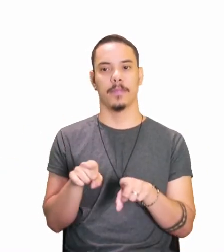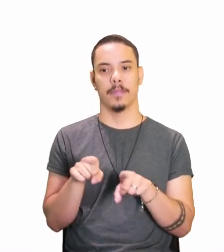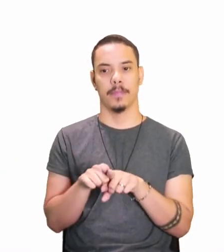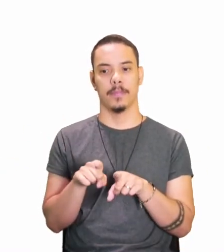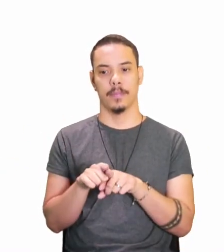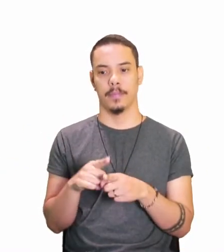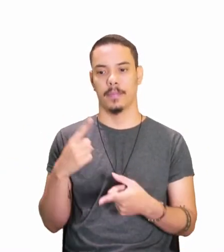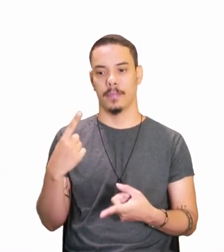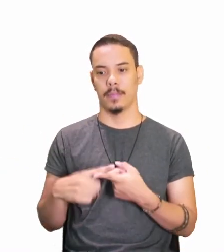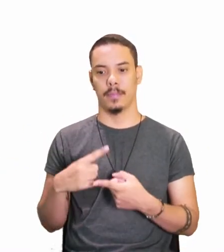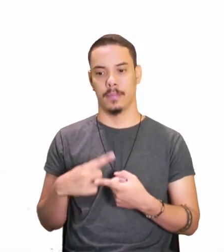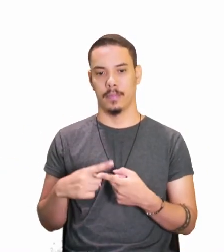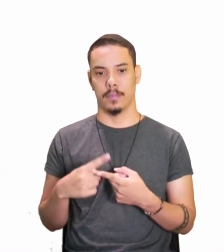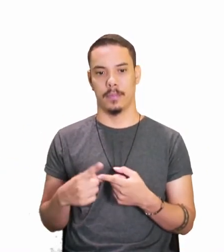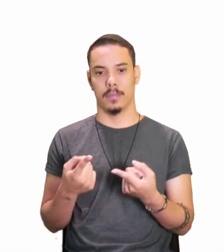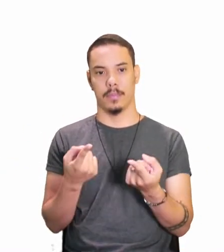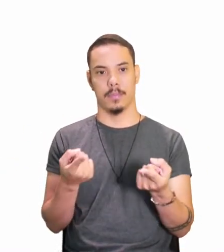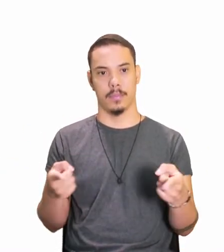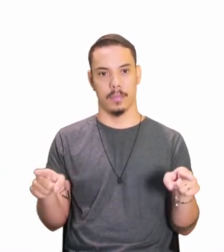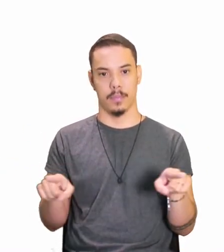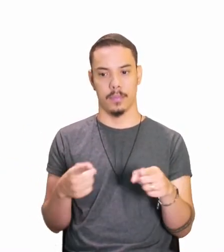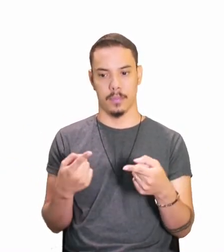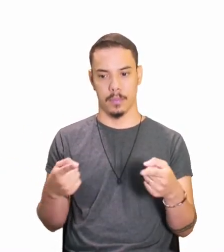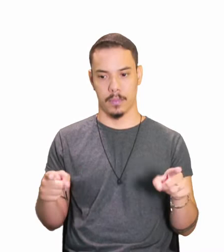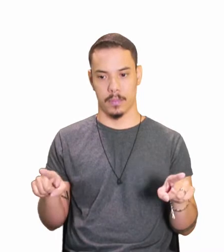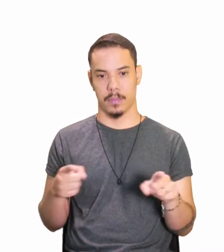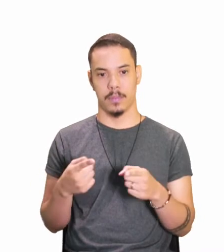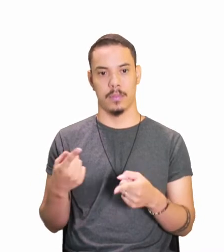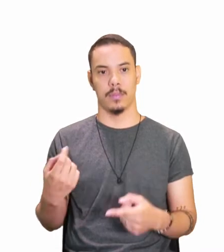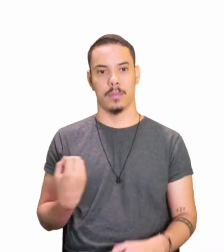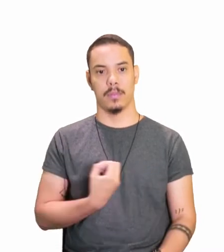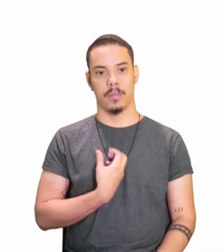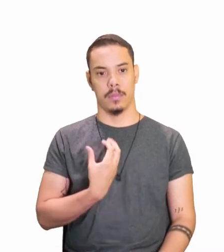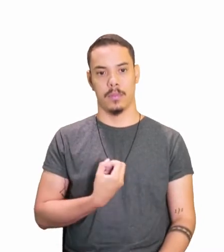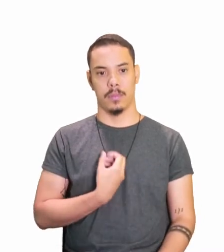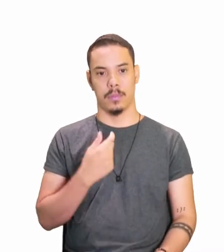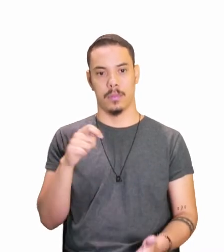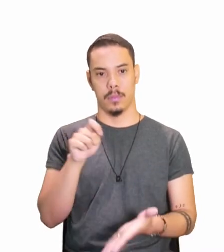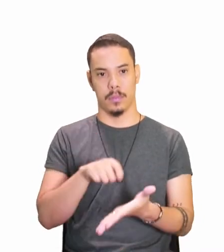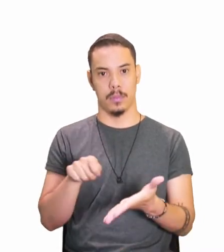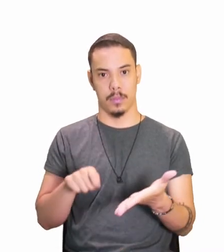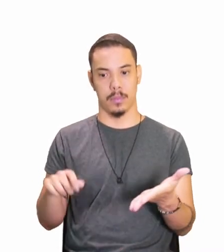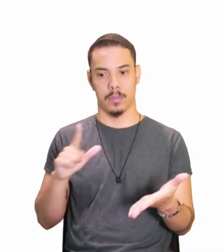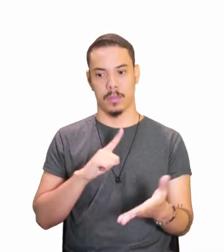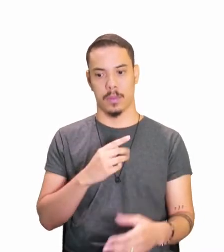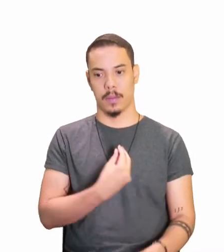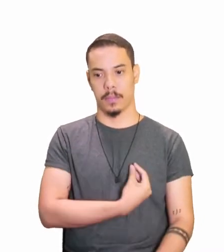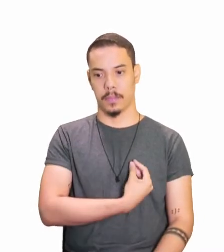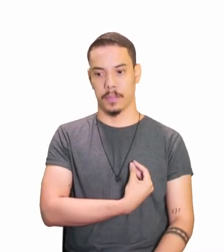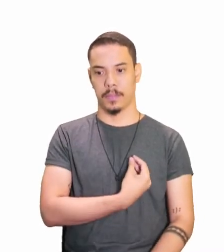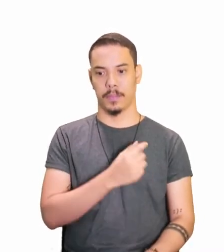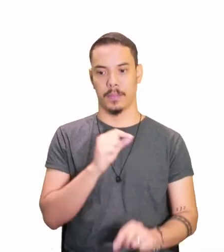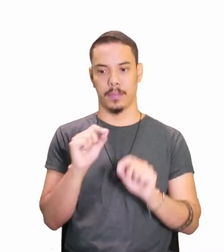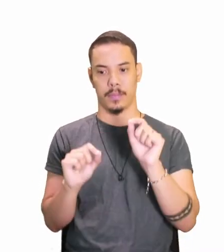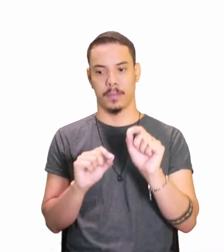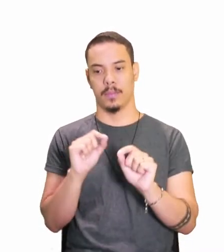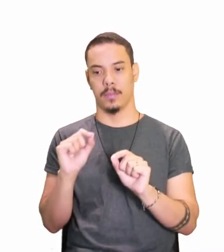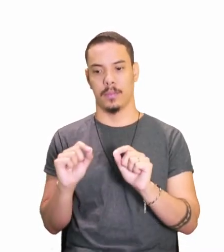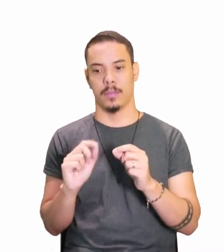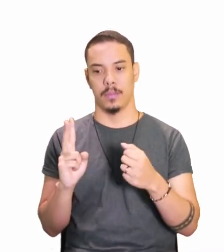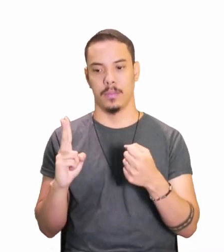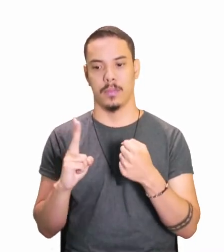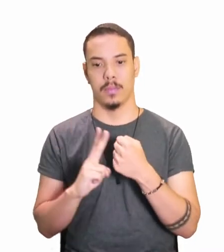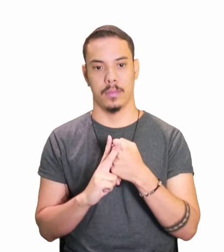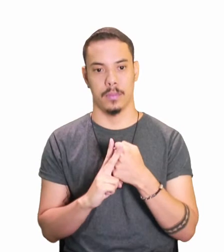porque, nas músicas, nas poesias, estão presentes, né? É, o